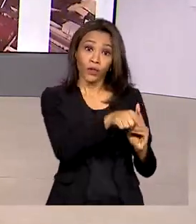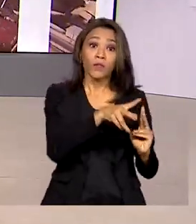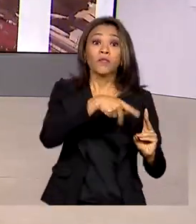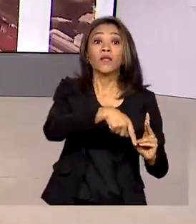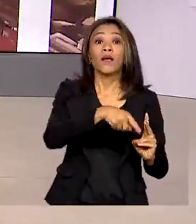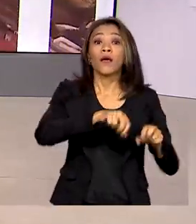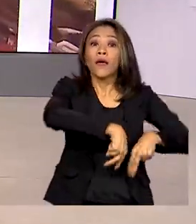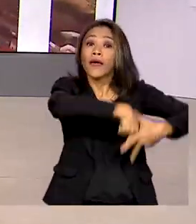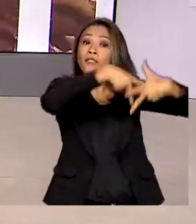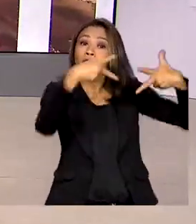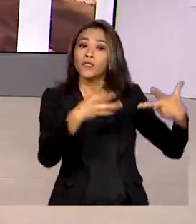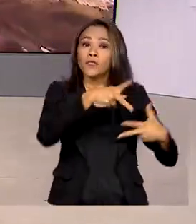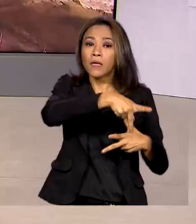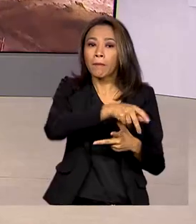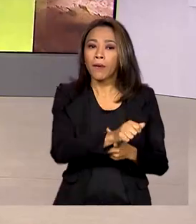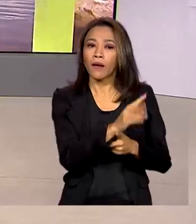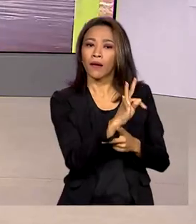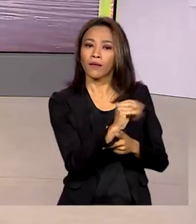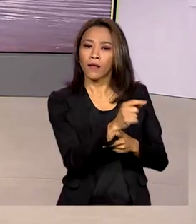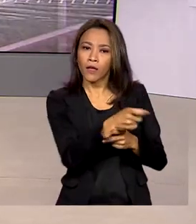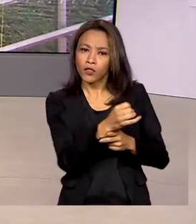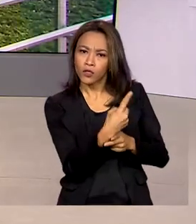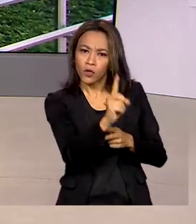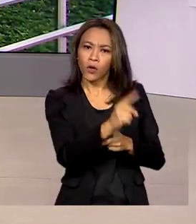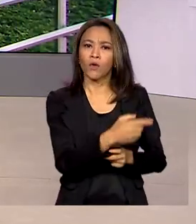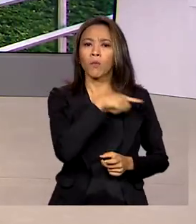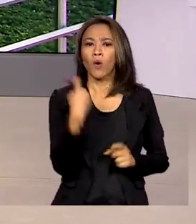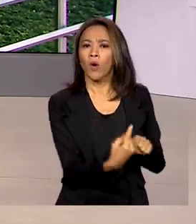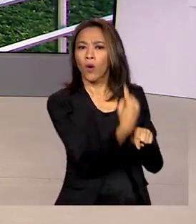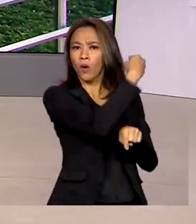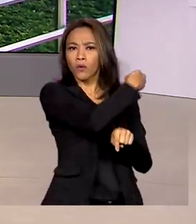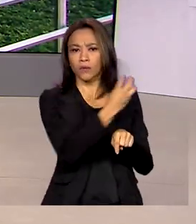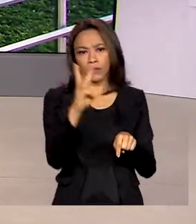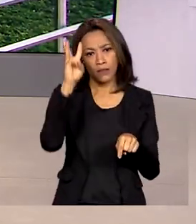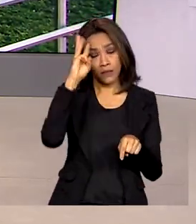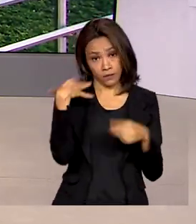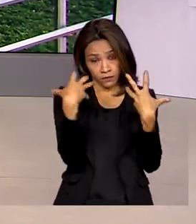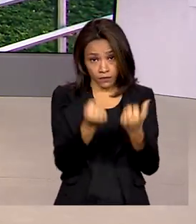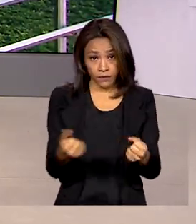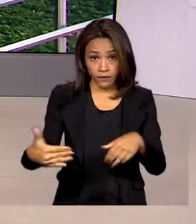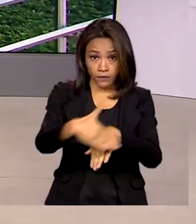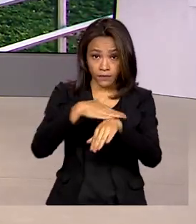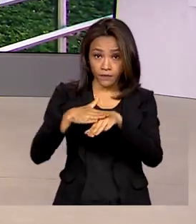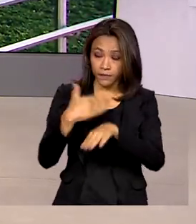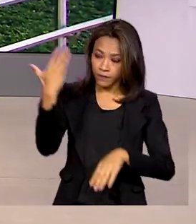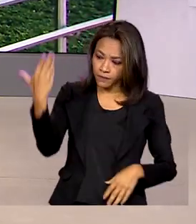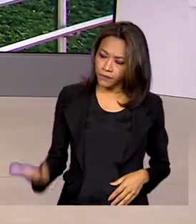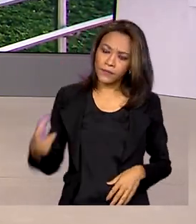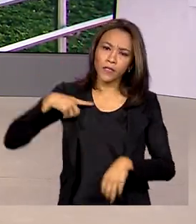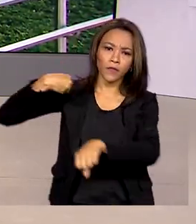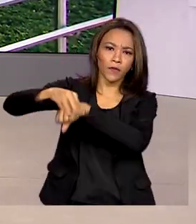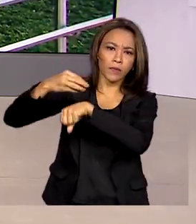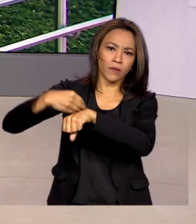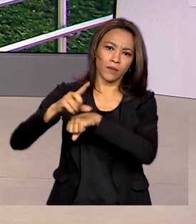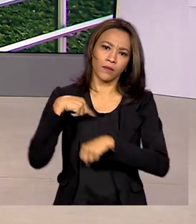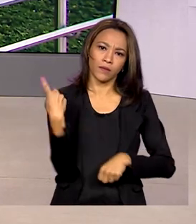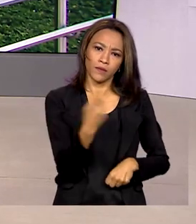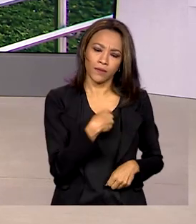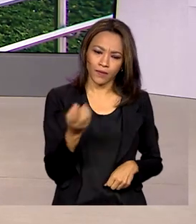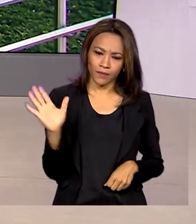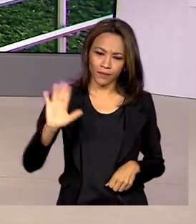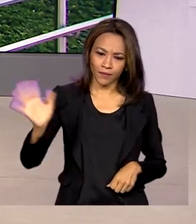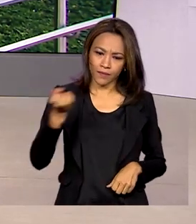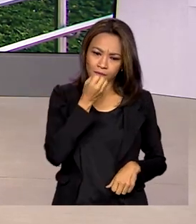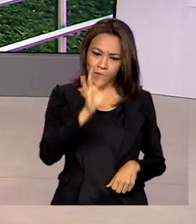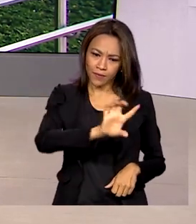que foram mortos na terça-feira. Vamos conversar ao vivo então com o repórter Glauco de Queiroz. Ele traz mais informações pra gente. Oi Glauco, bom